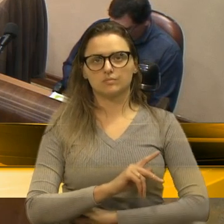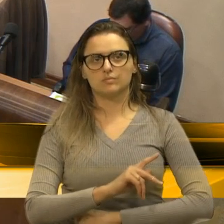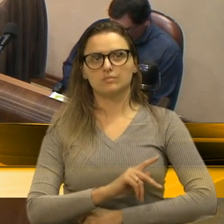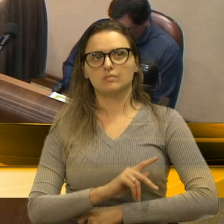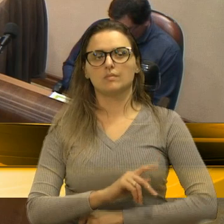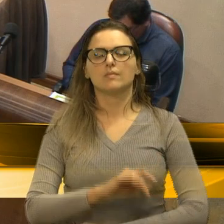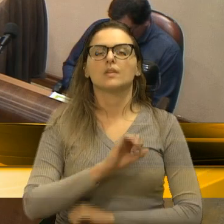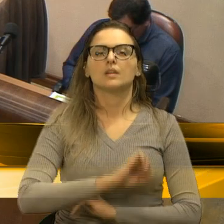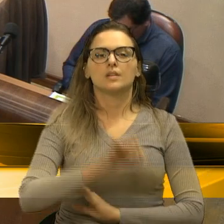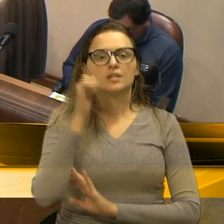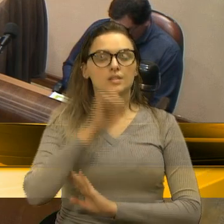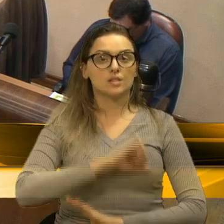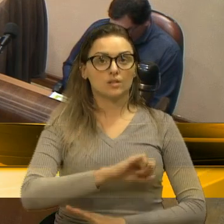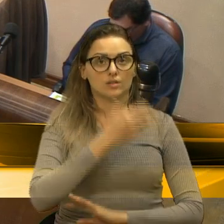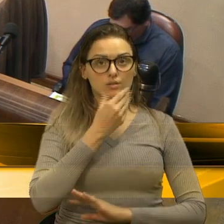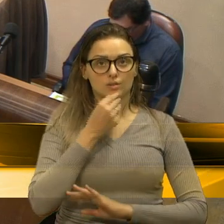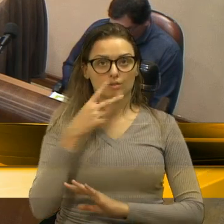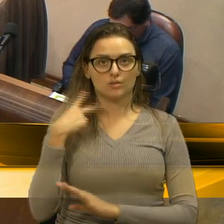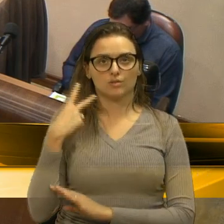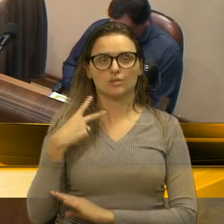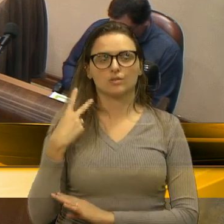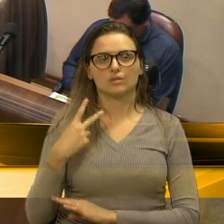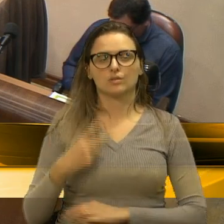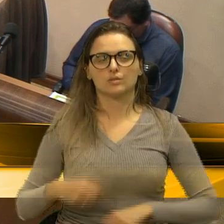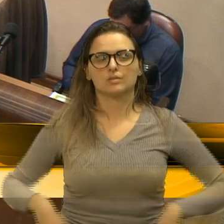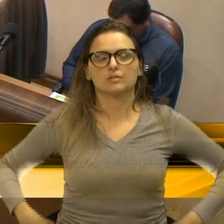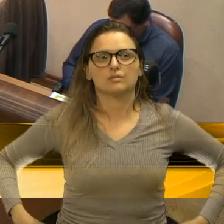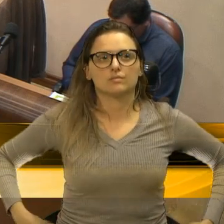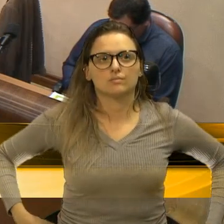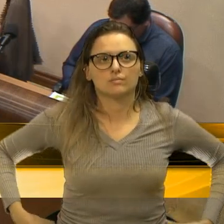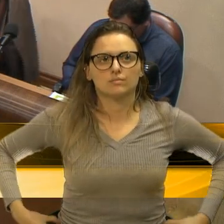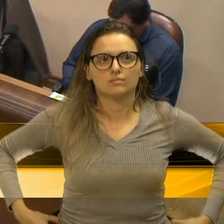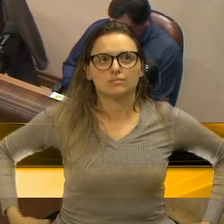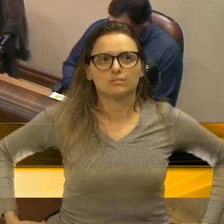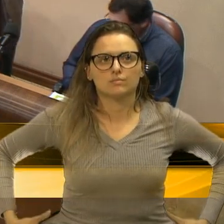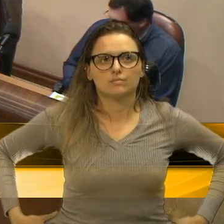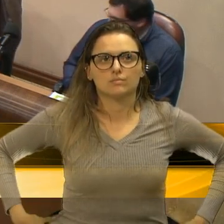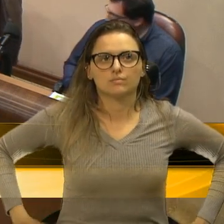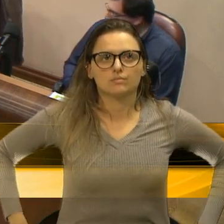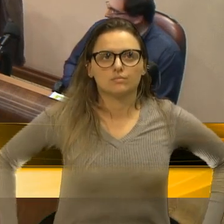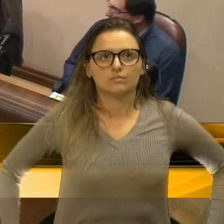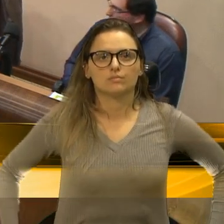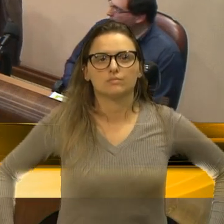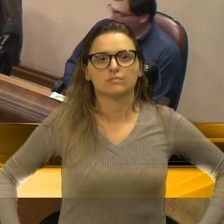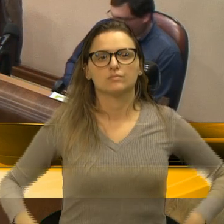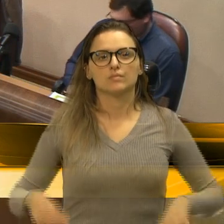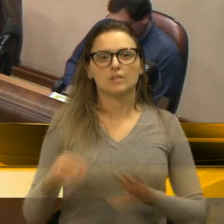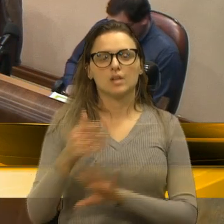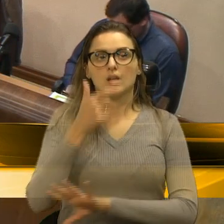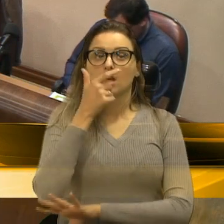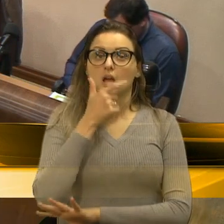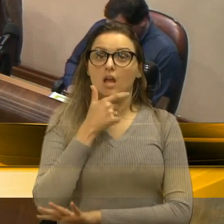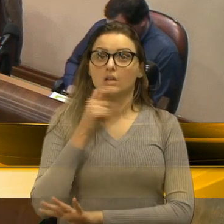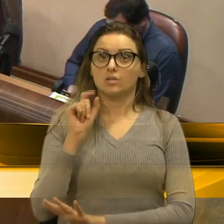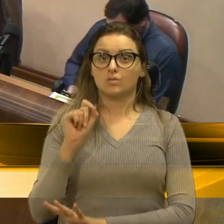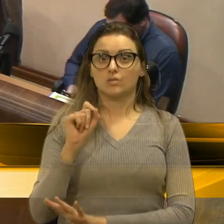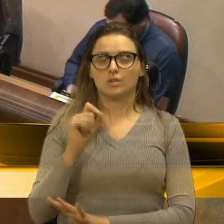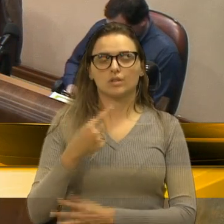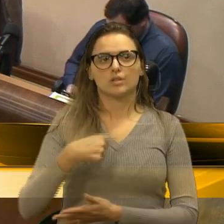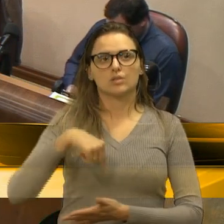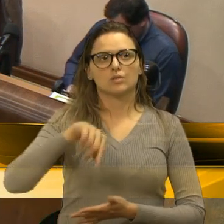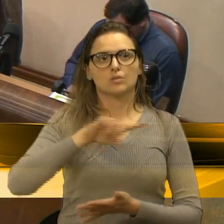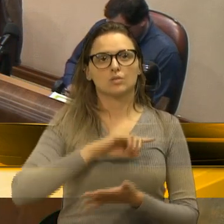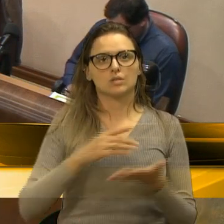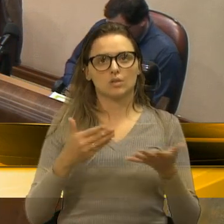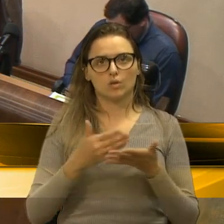senhores vereadores, senhoras vereadoras, acho que nós temos, quero